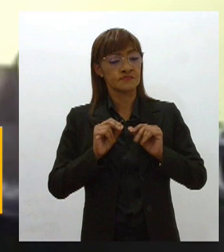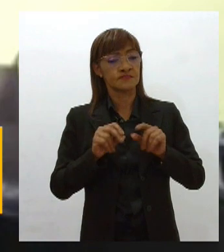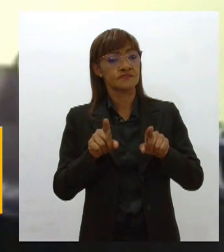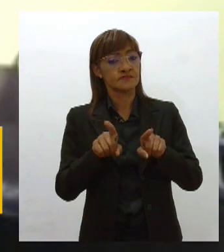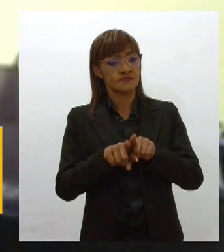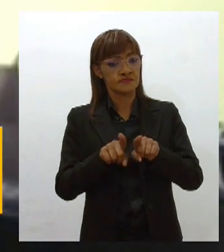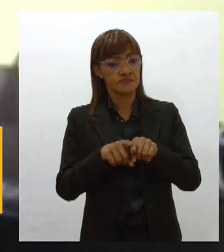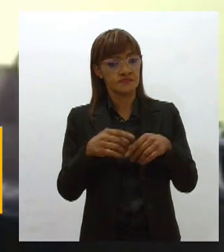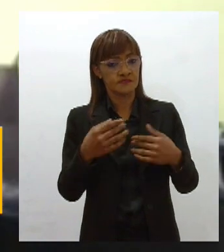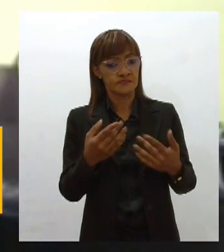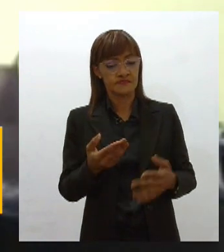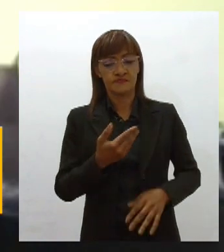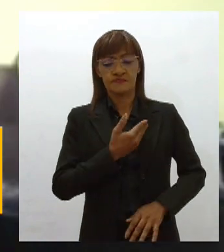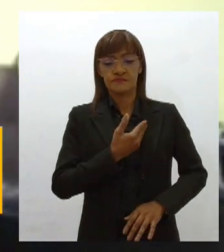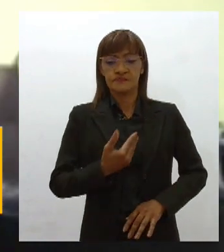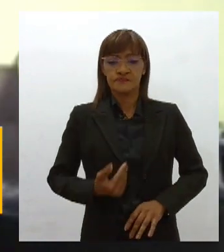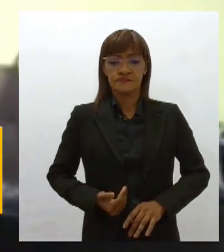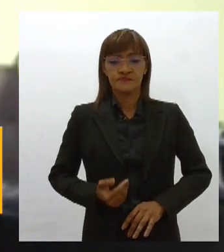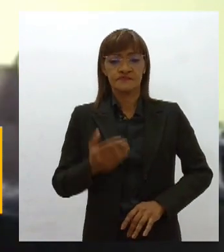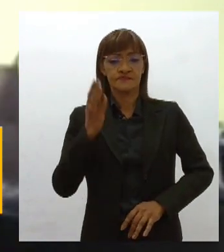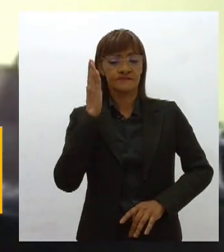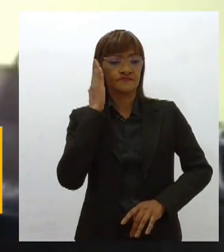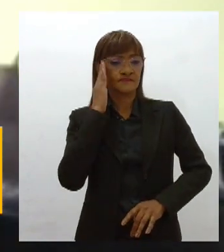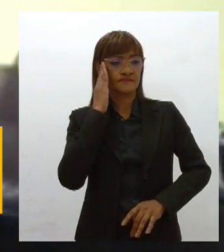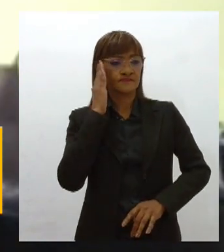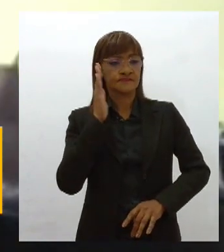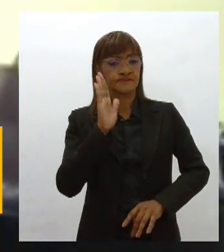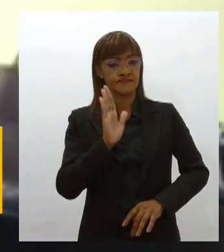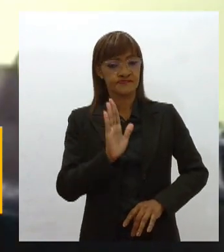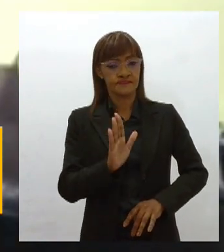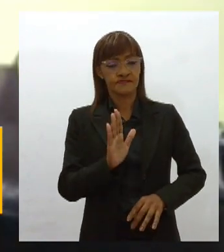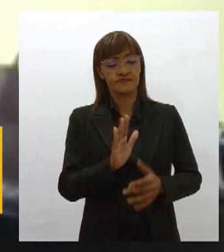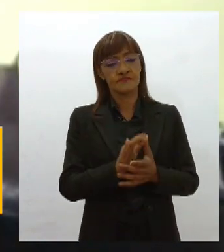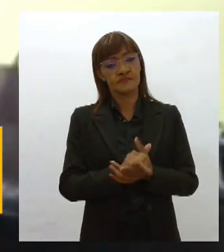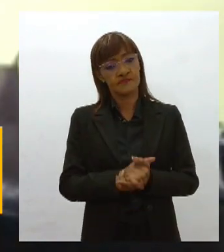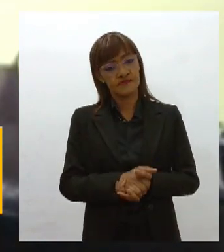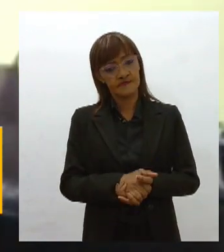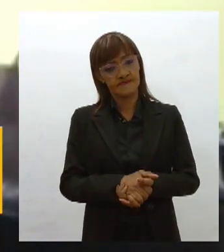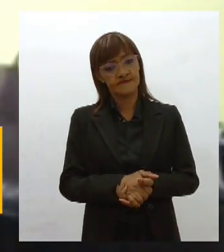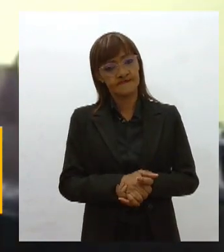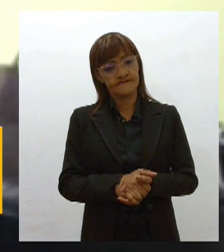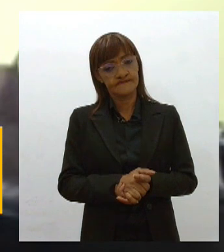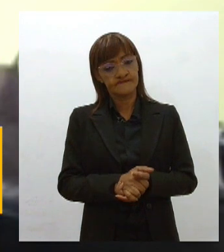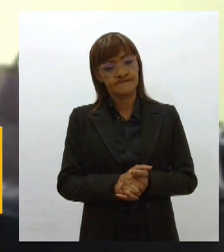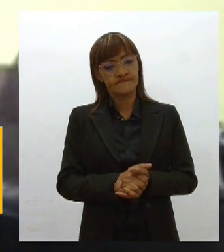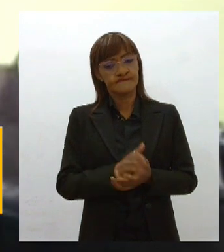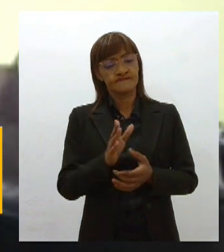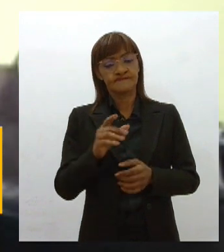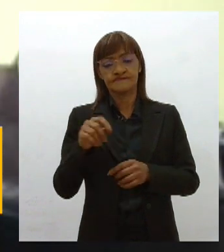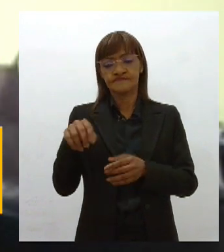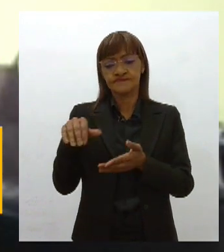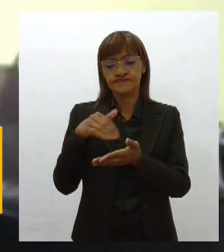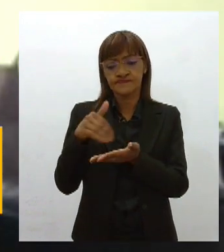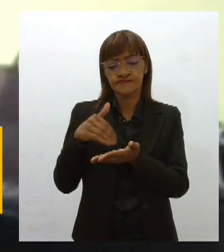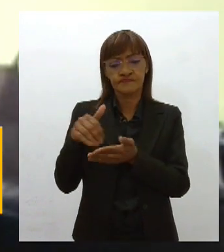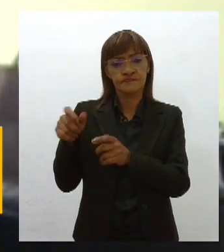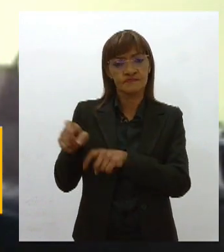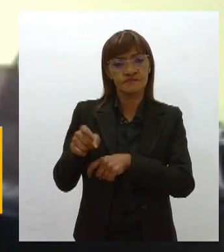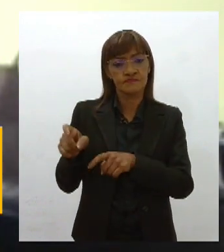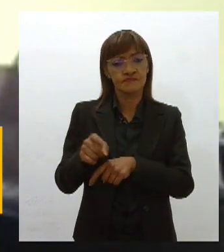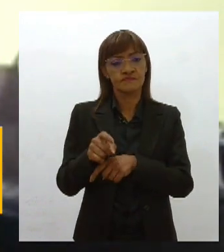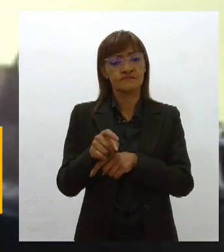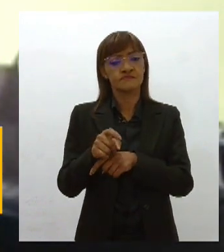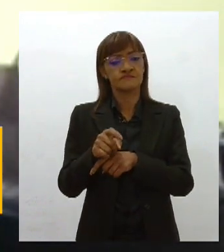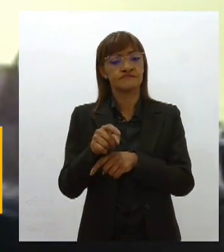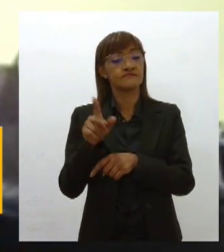isso pelo governo, pelas nossas instâncias de Secretaria da Fazenda, da PGE e